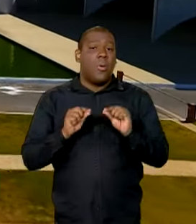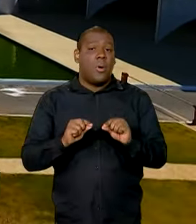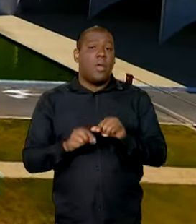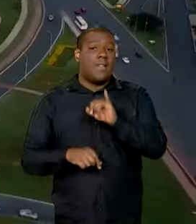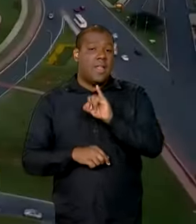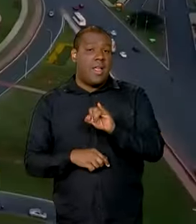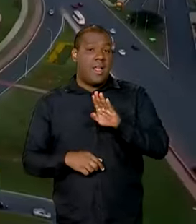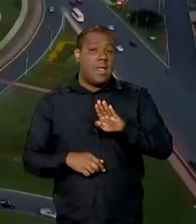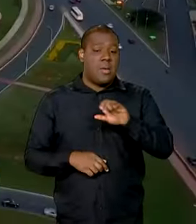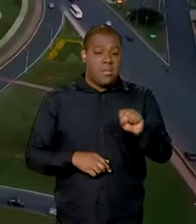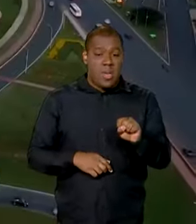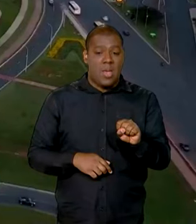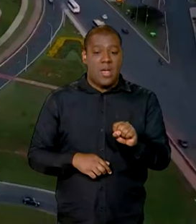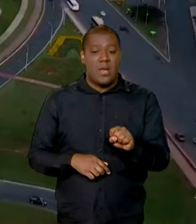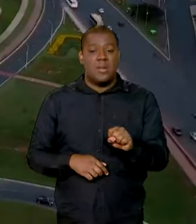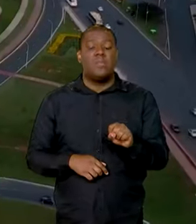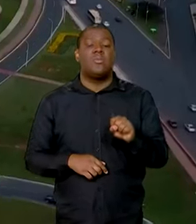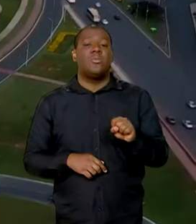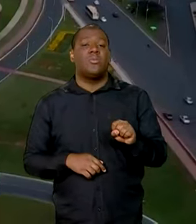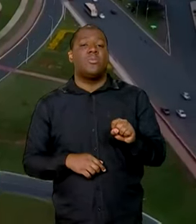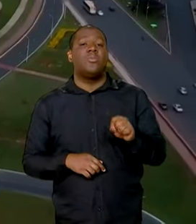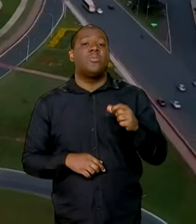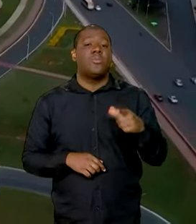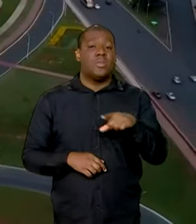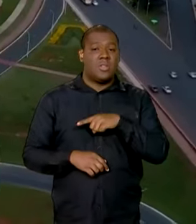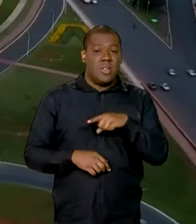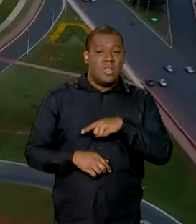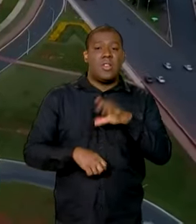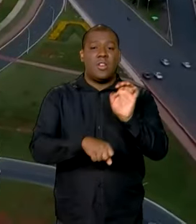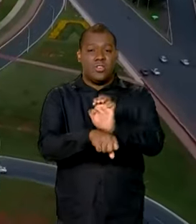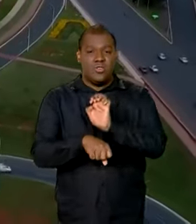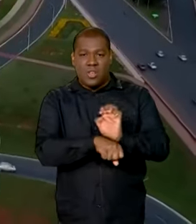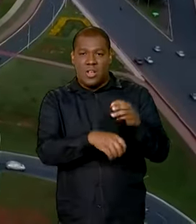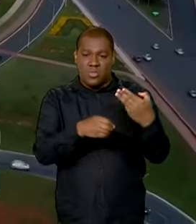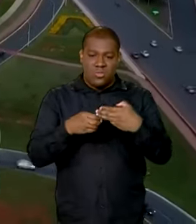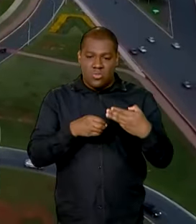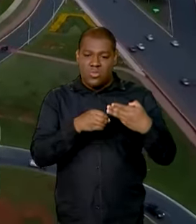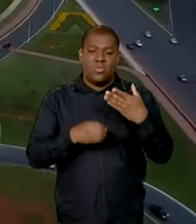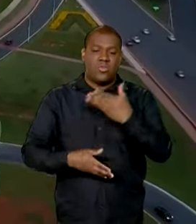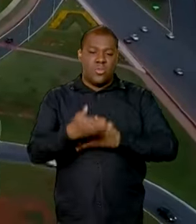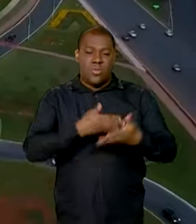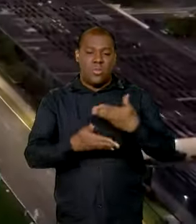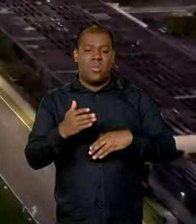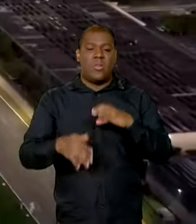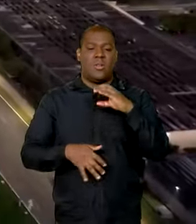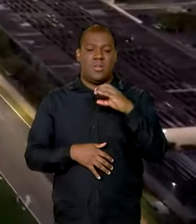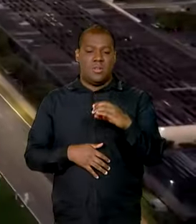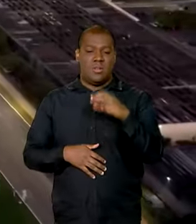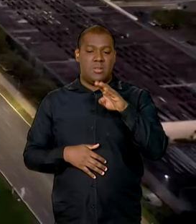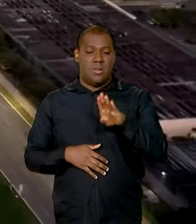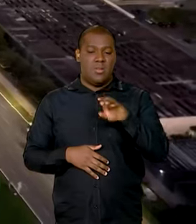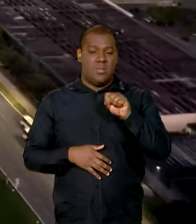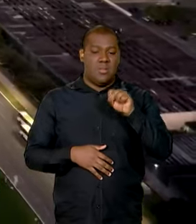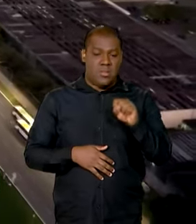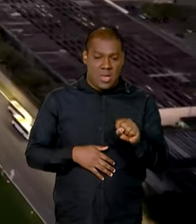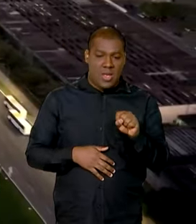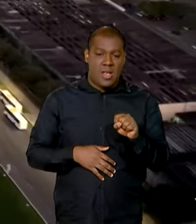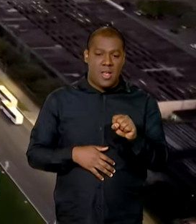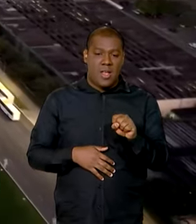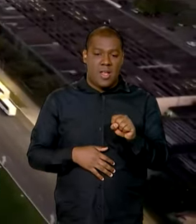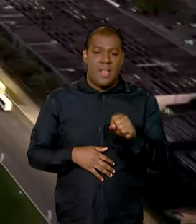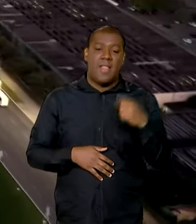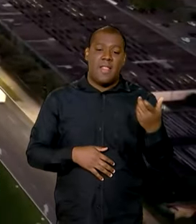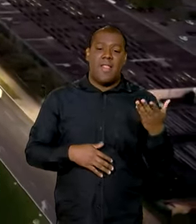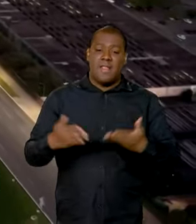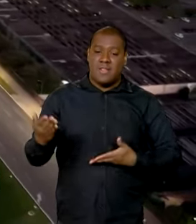Bens e Serviços, compartilhado entre estados e municípios. CBS, Contribuição sobre Bens